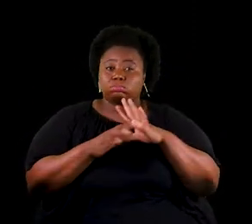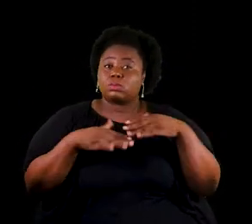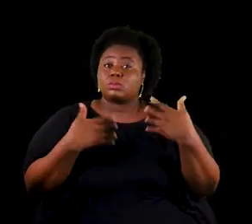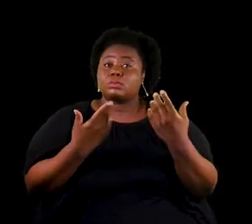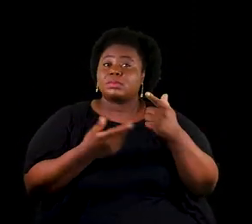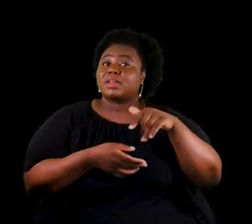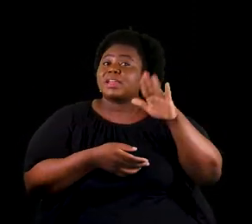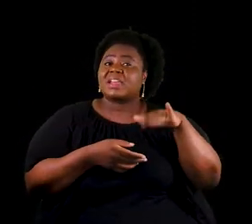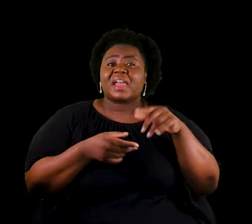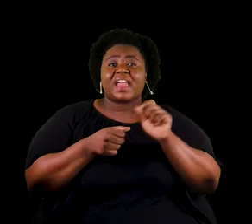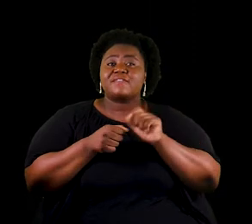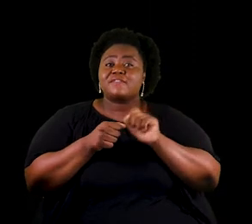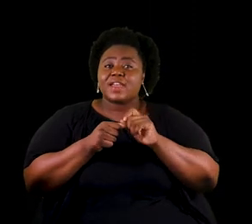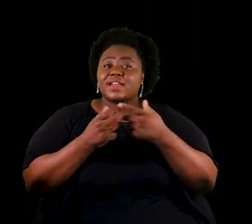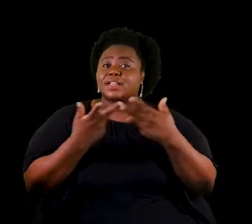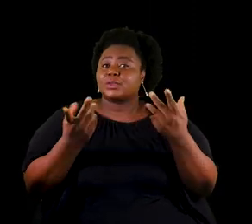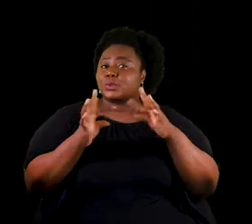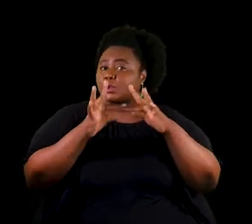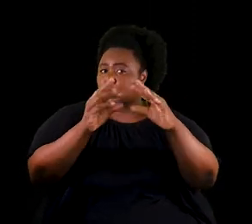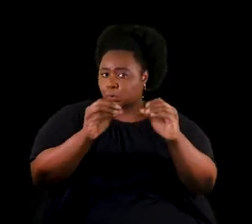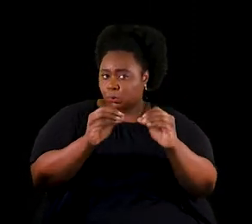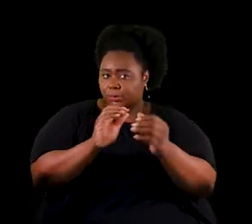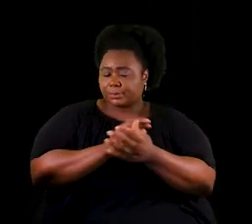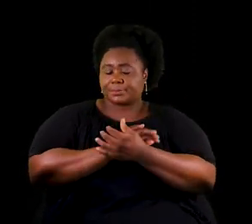quem fez essas coisas todas.